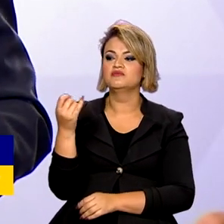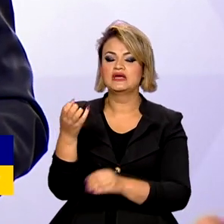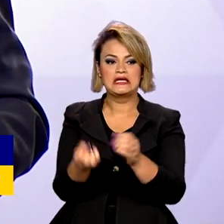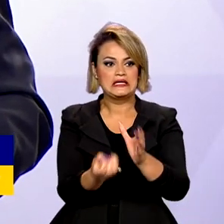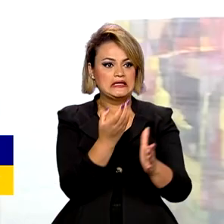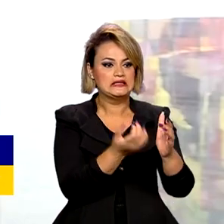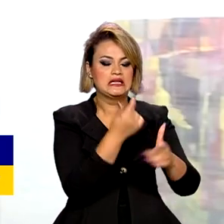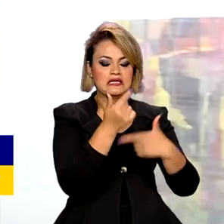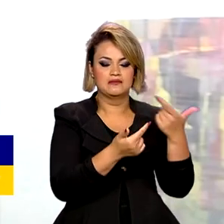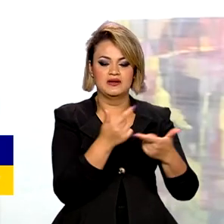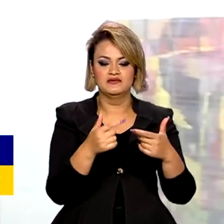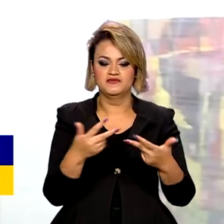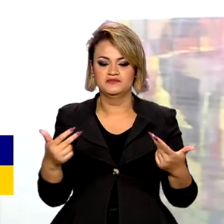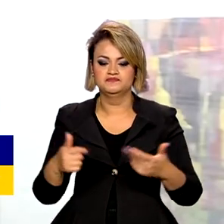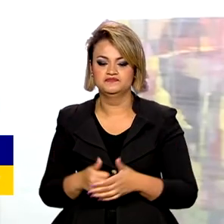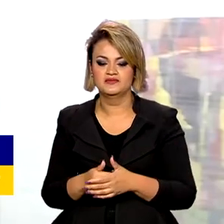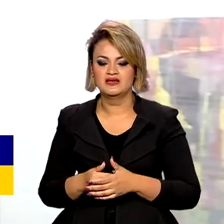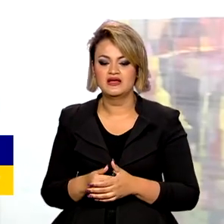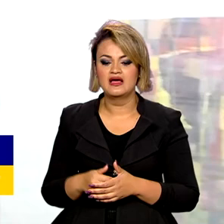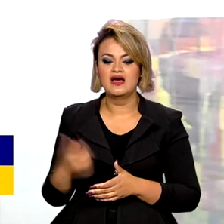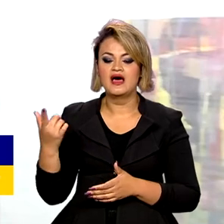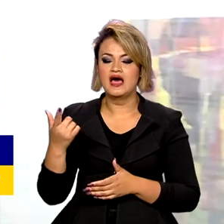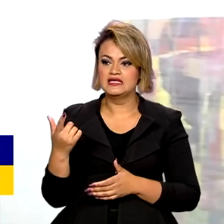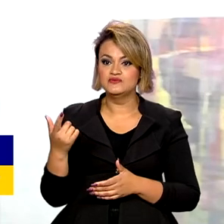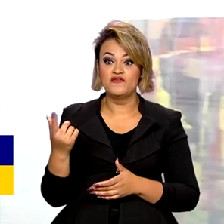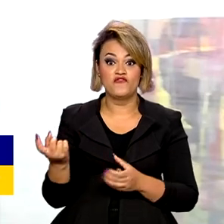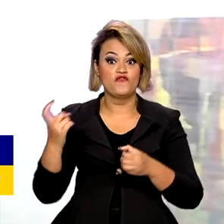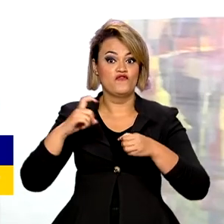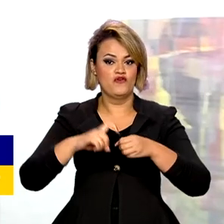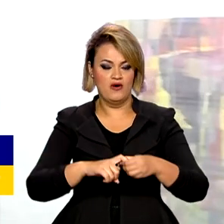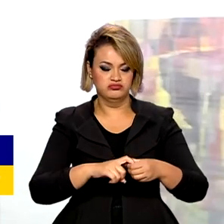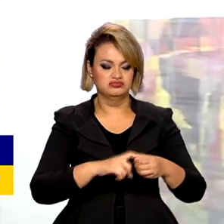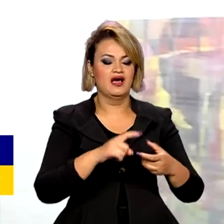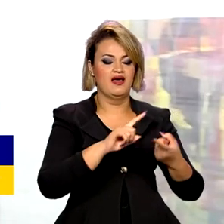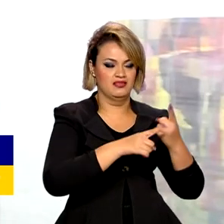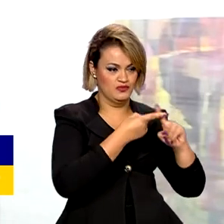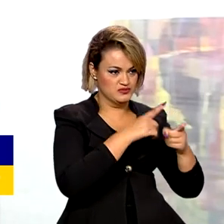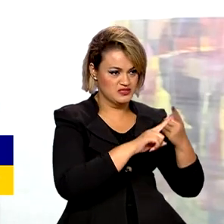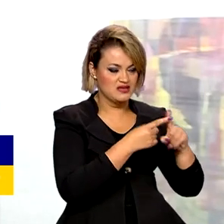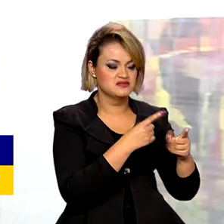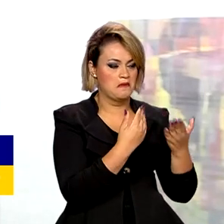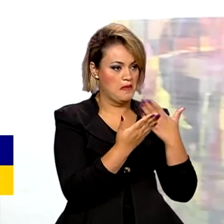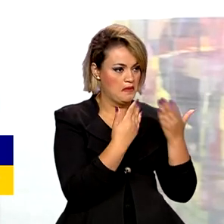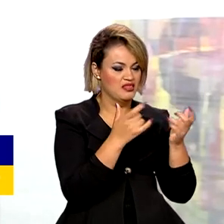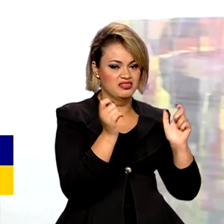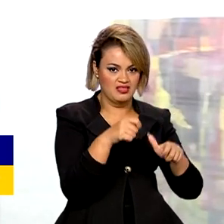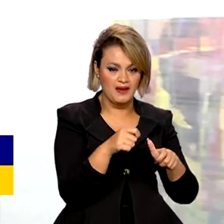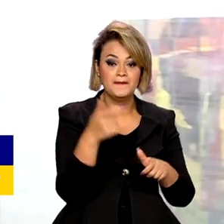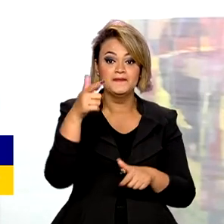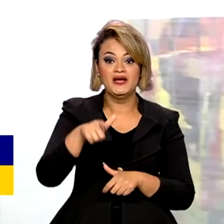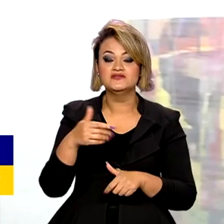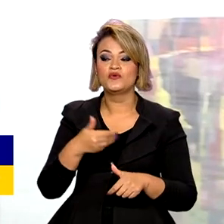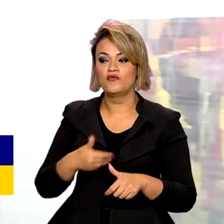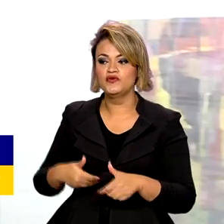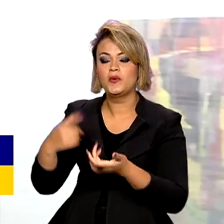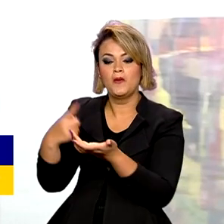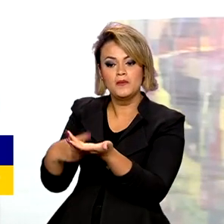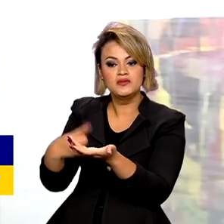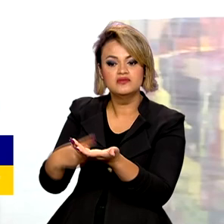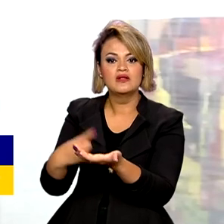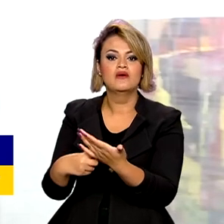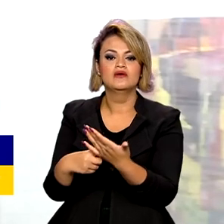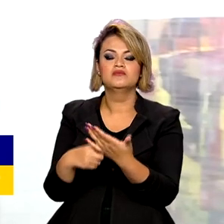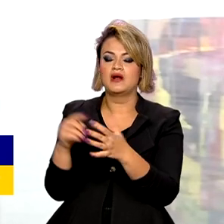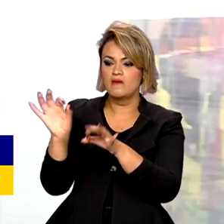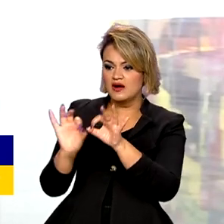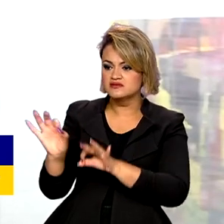de emprego e renda. Além de restabelecer a mesa permanente de negociação com os servidores públicos, o governo se comprometeu com